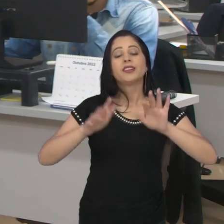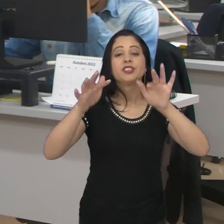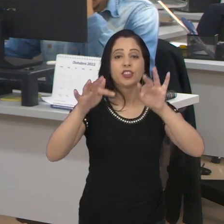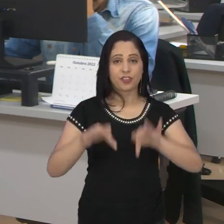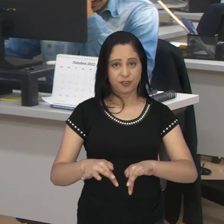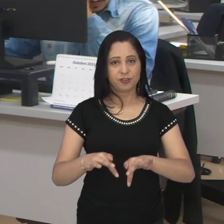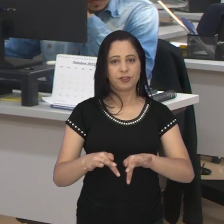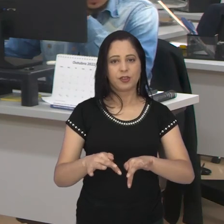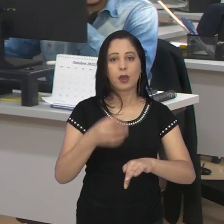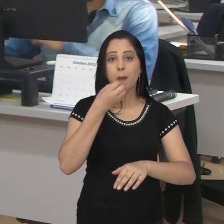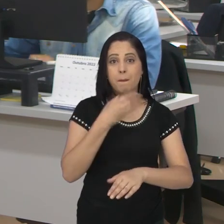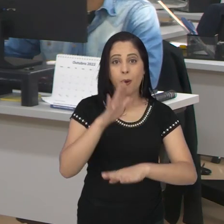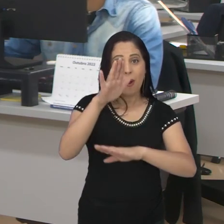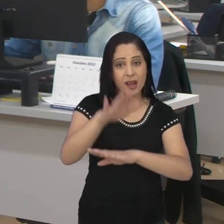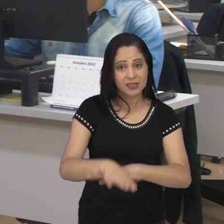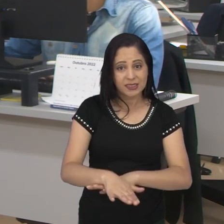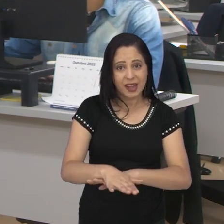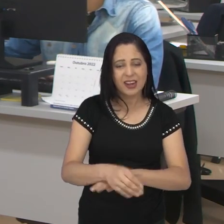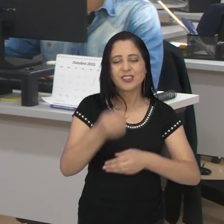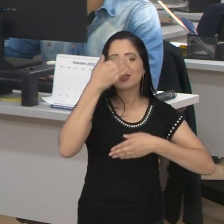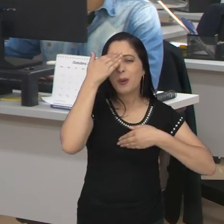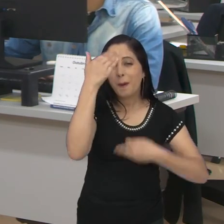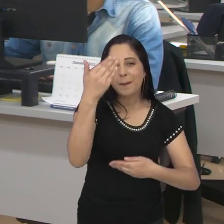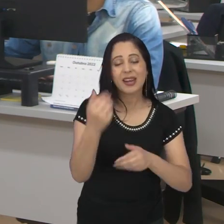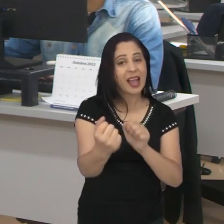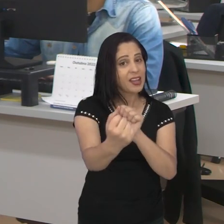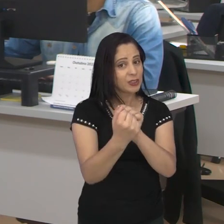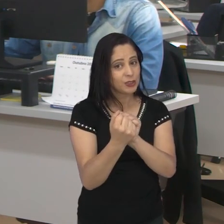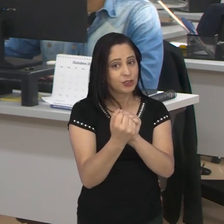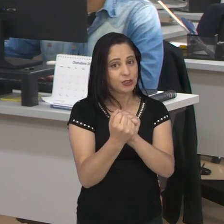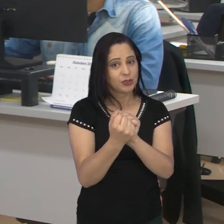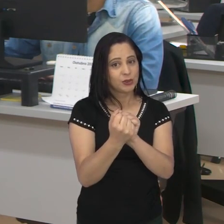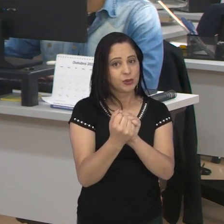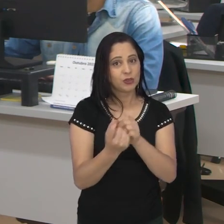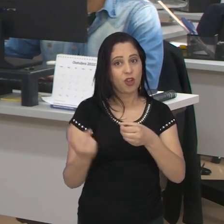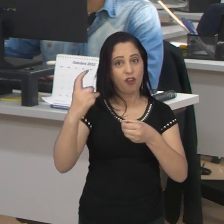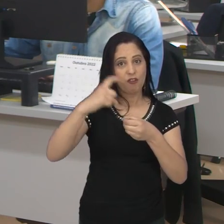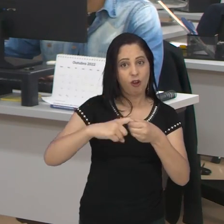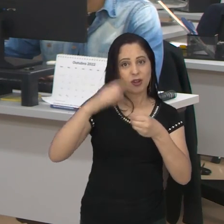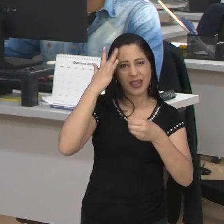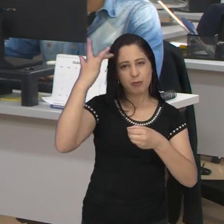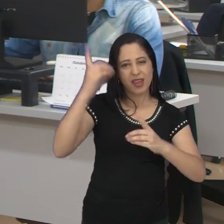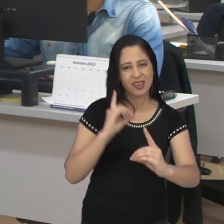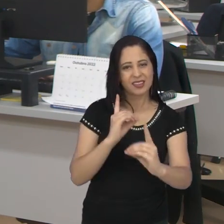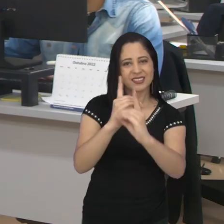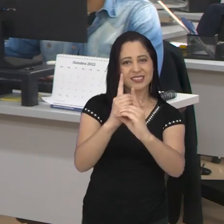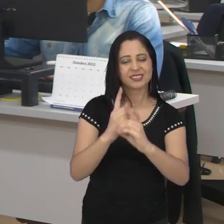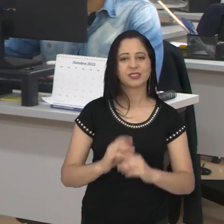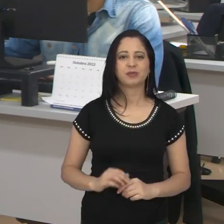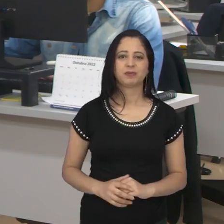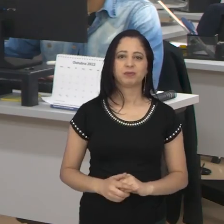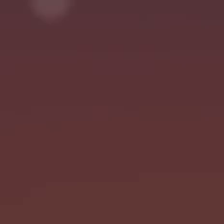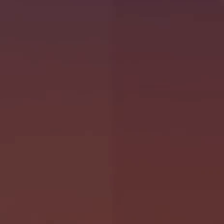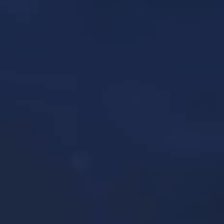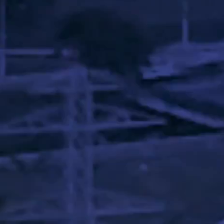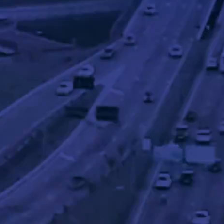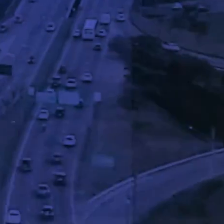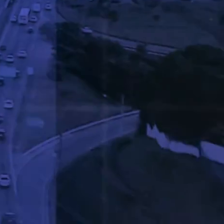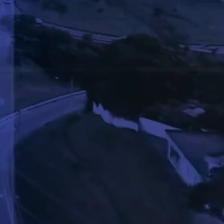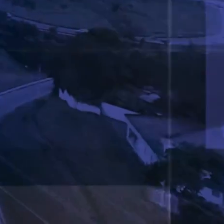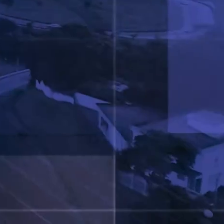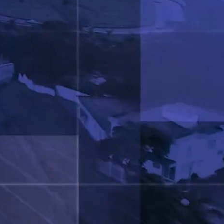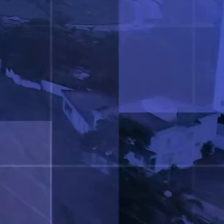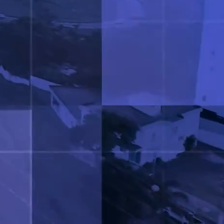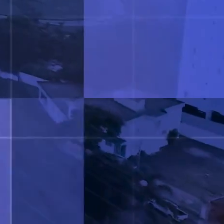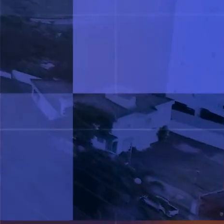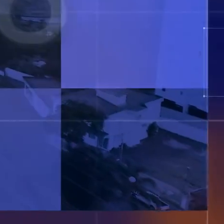Bom, esse foi o boletim desta terça, tenham todos uma ótima tarde, muito obrigado pela companhia, e a gente volta a se encontrar amanhã. a se encontrar